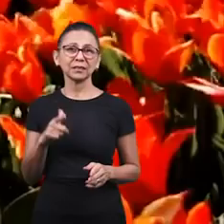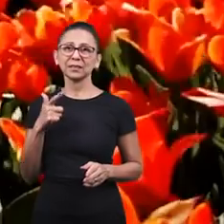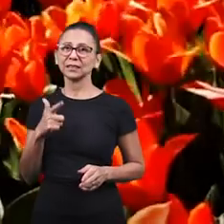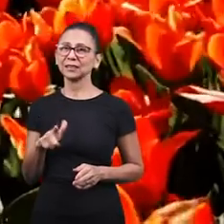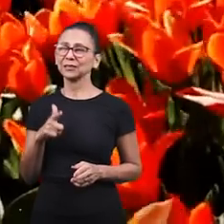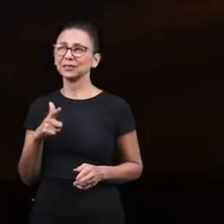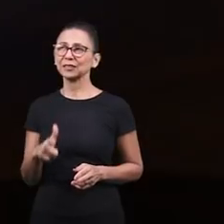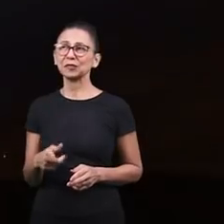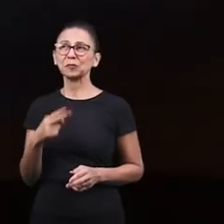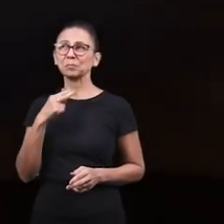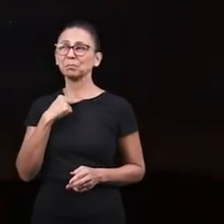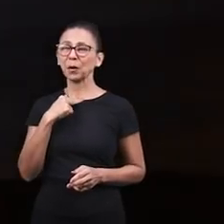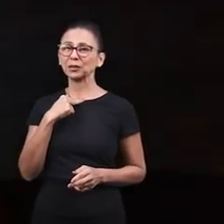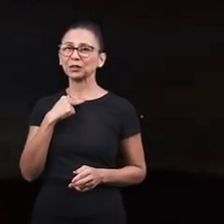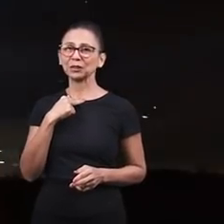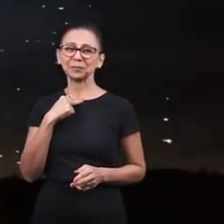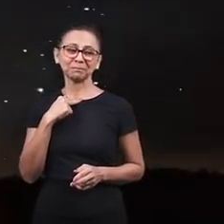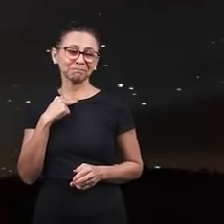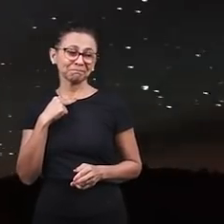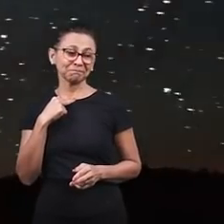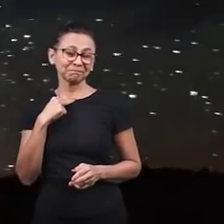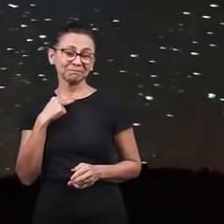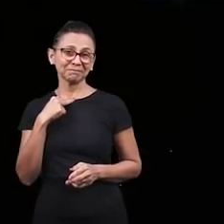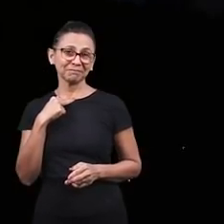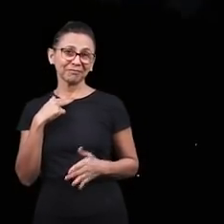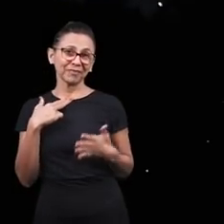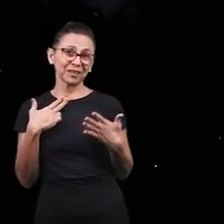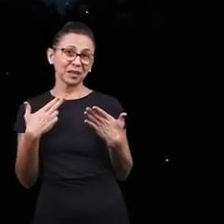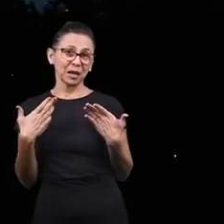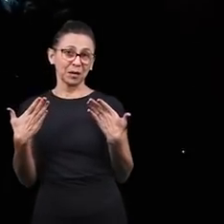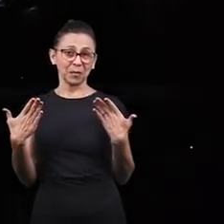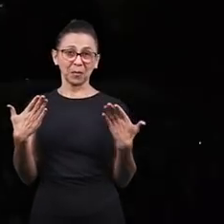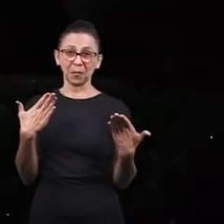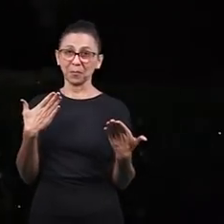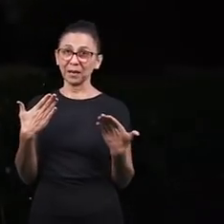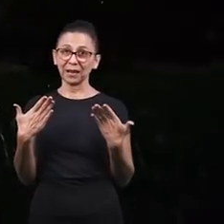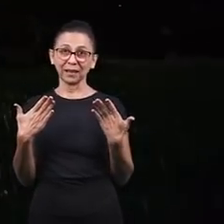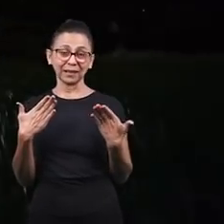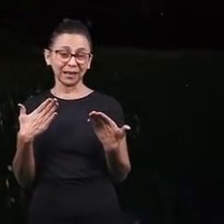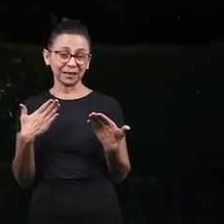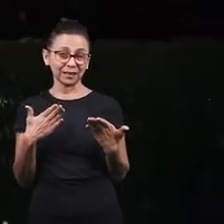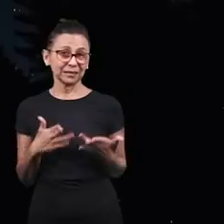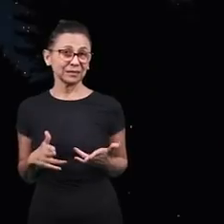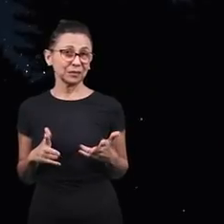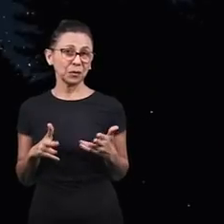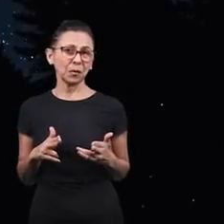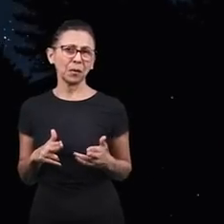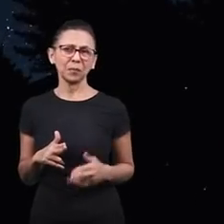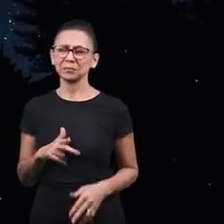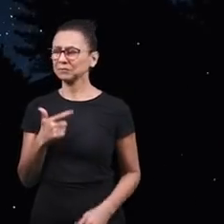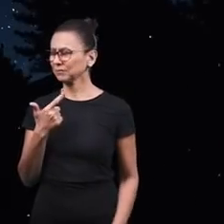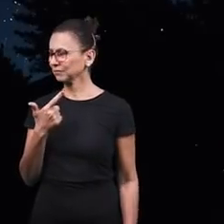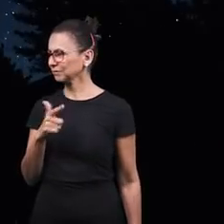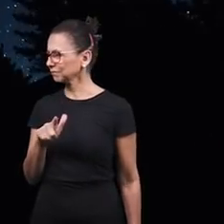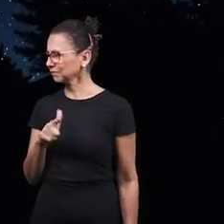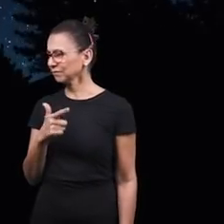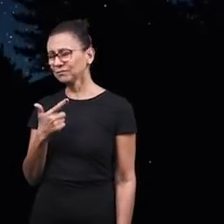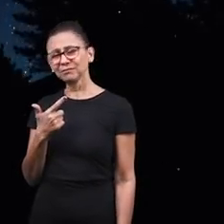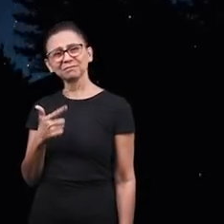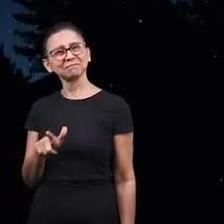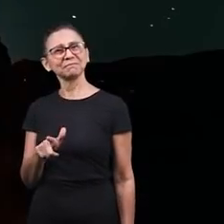Que não se lede Nem se pode